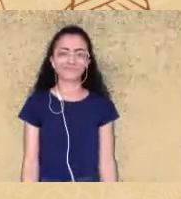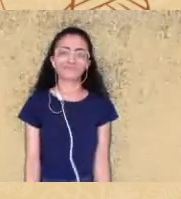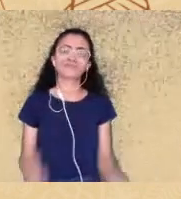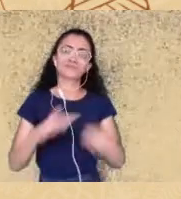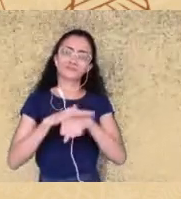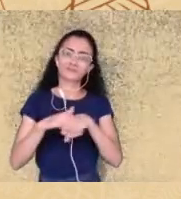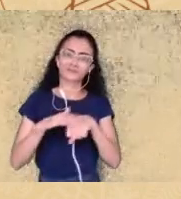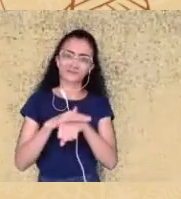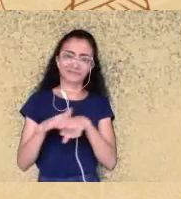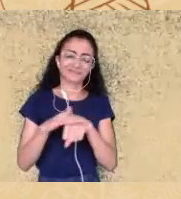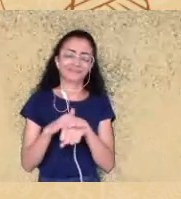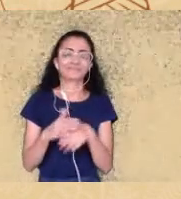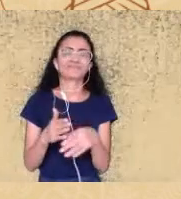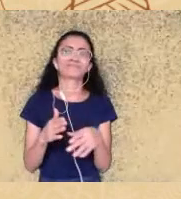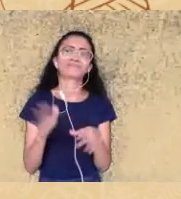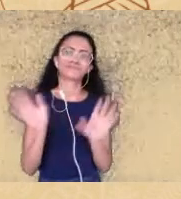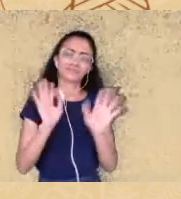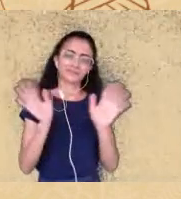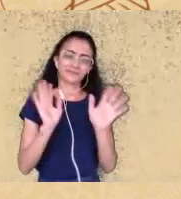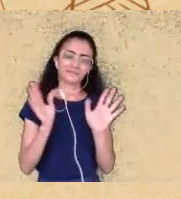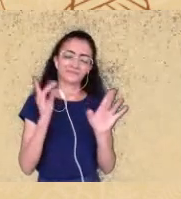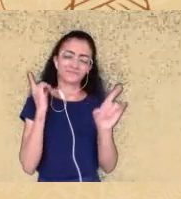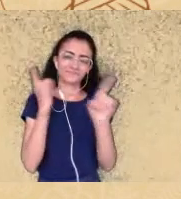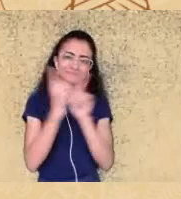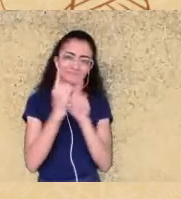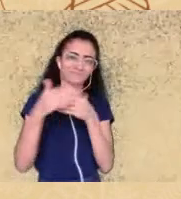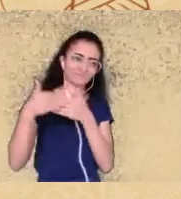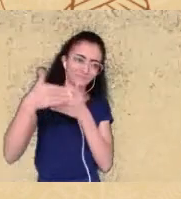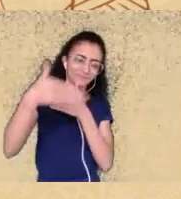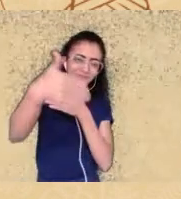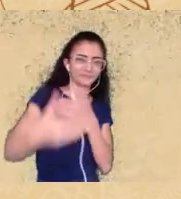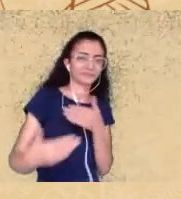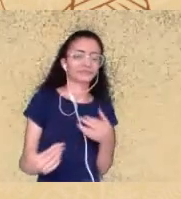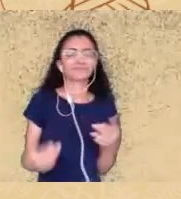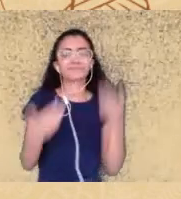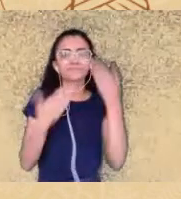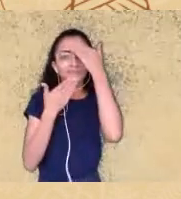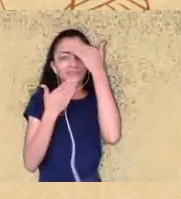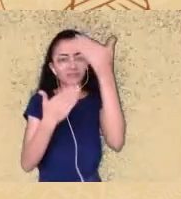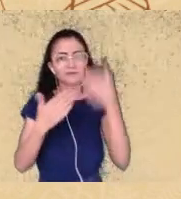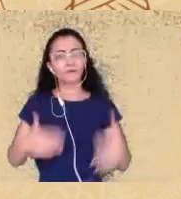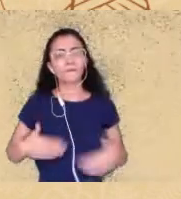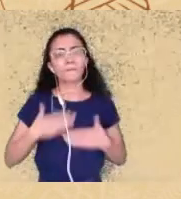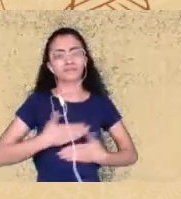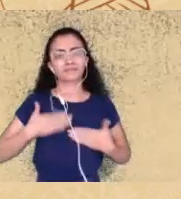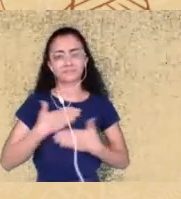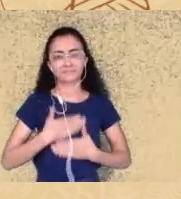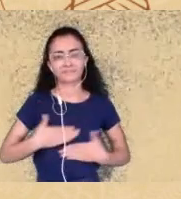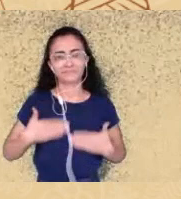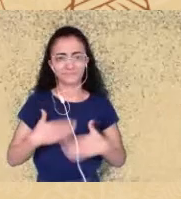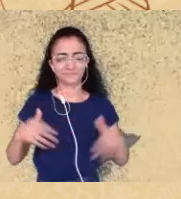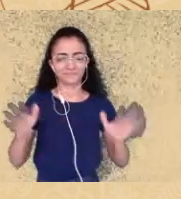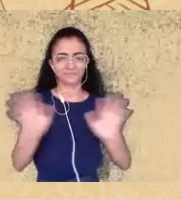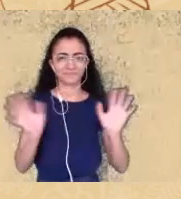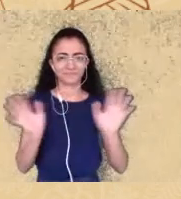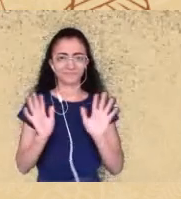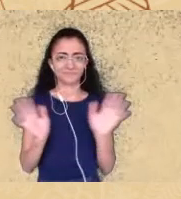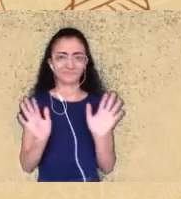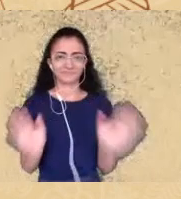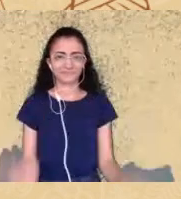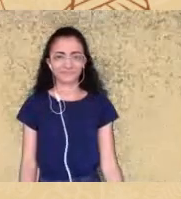até mais gratidão obrigada gente prazer obrigada tchau